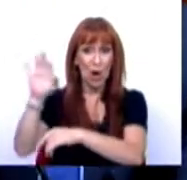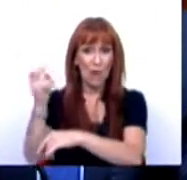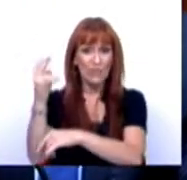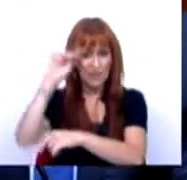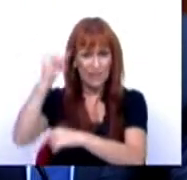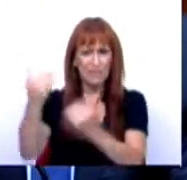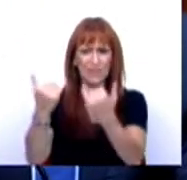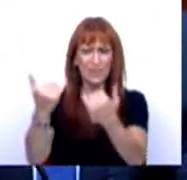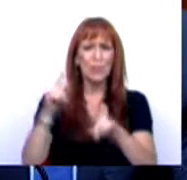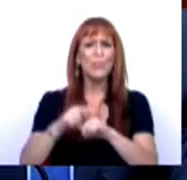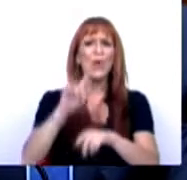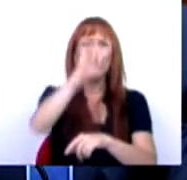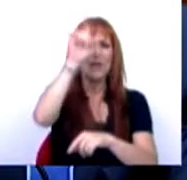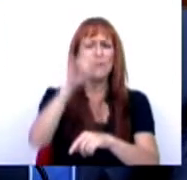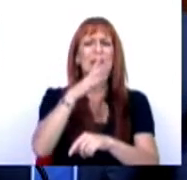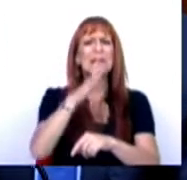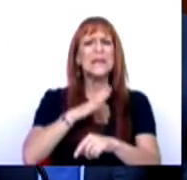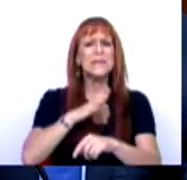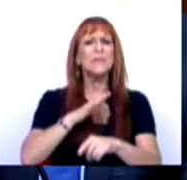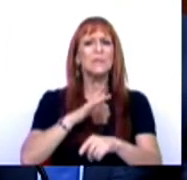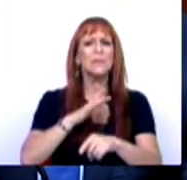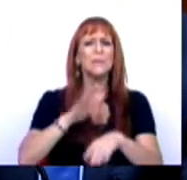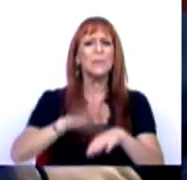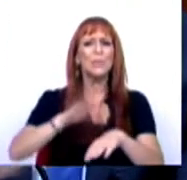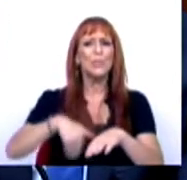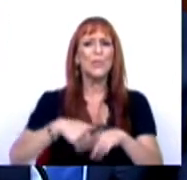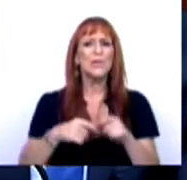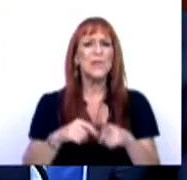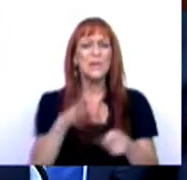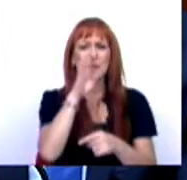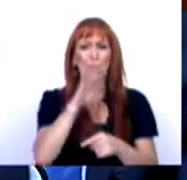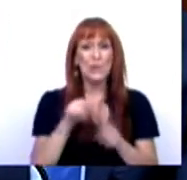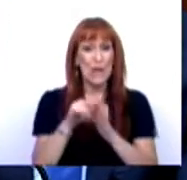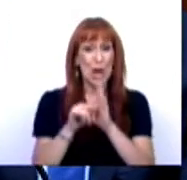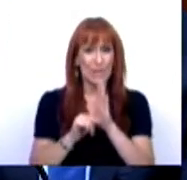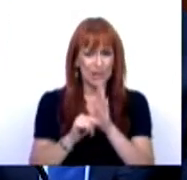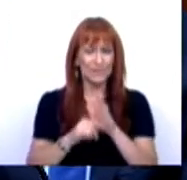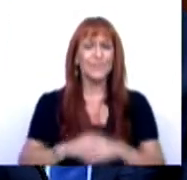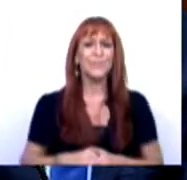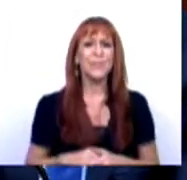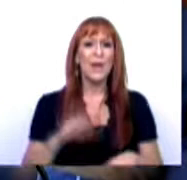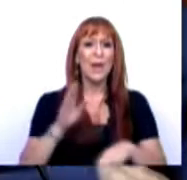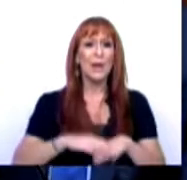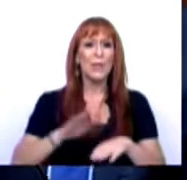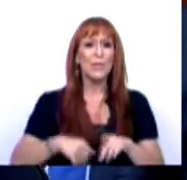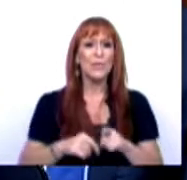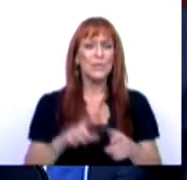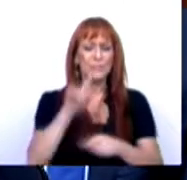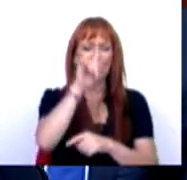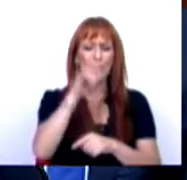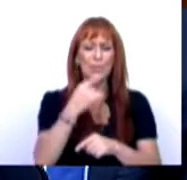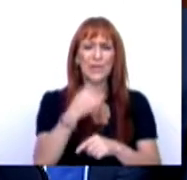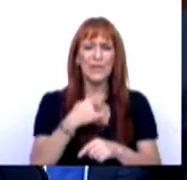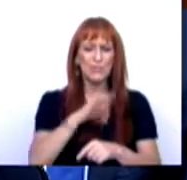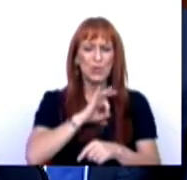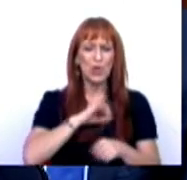informação sobre a questão que colocou sobre a execução destas normas. Em relação à questão colocada